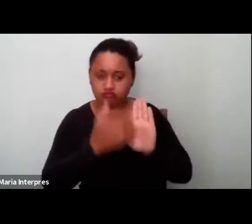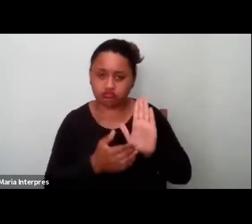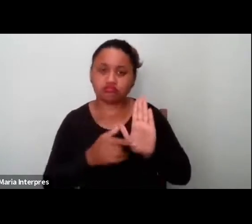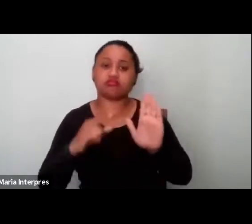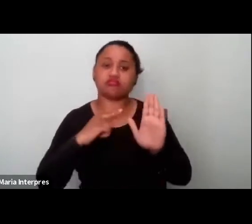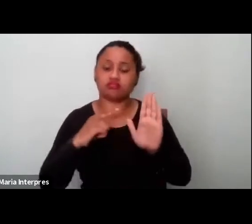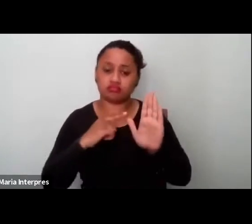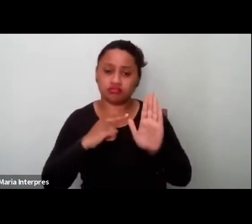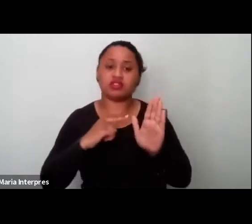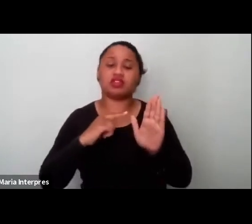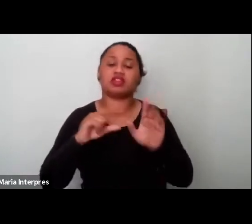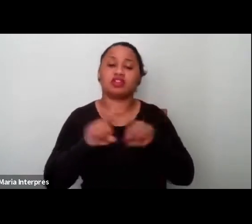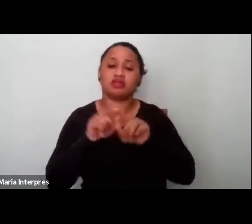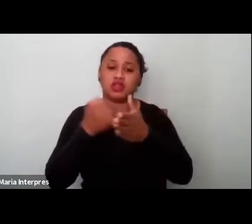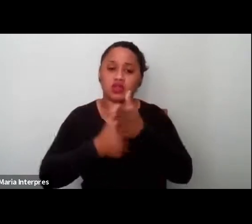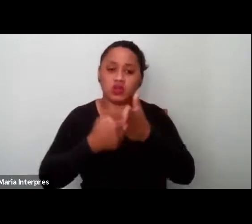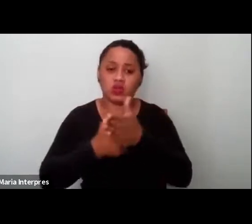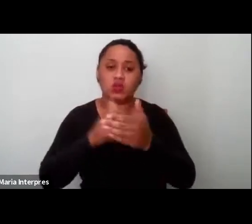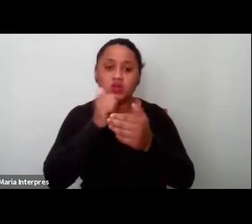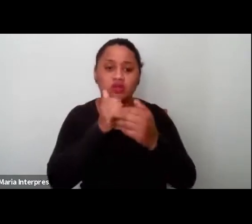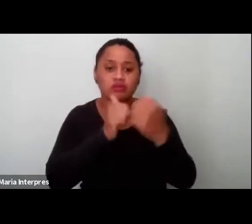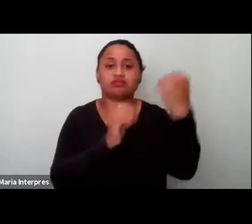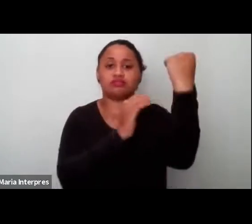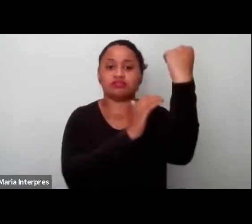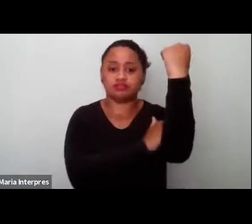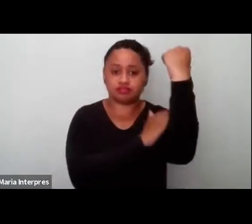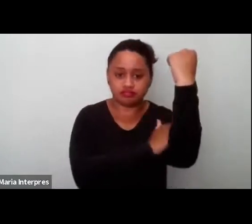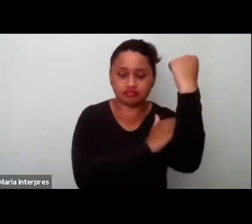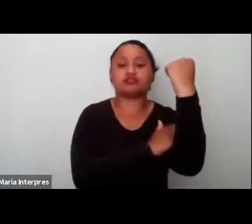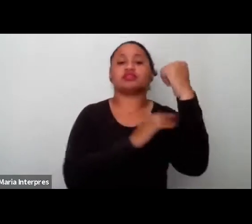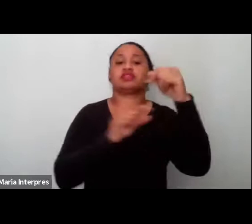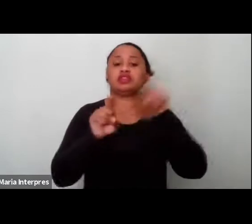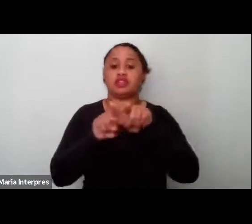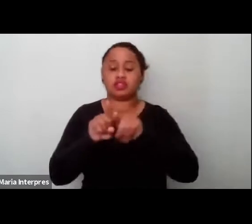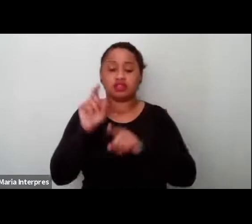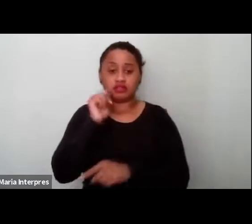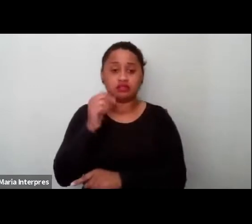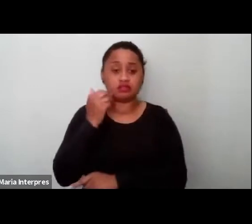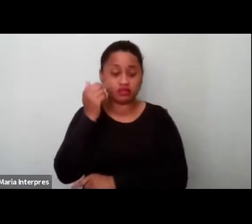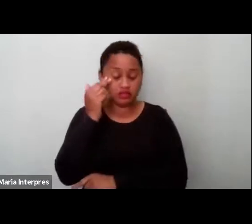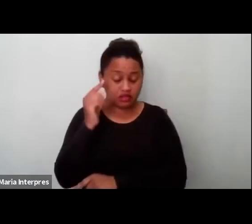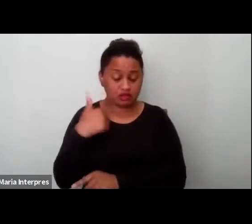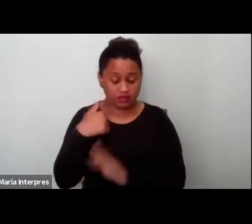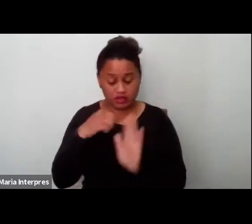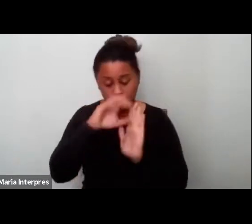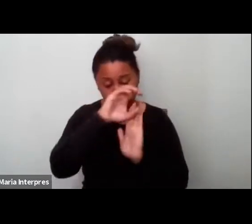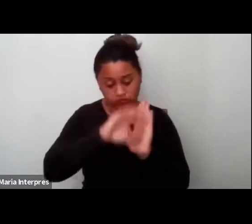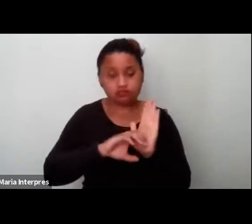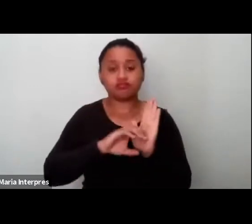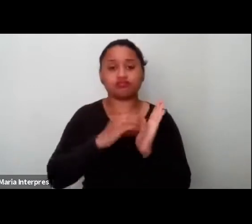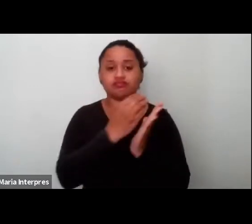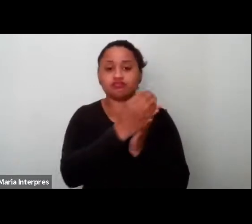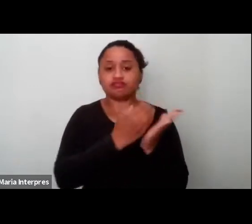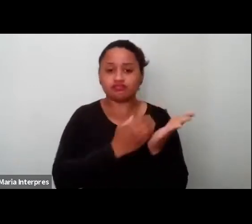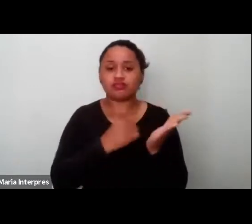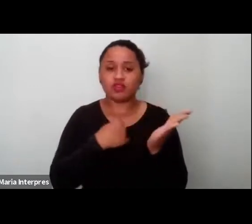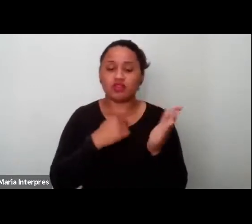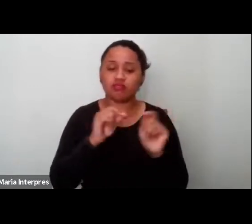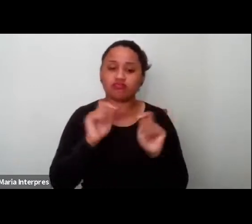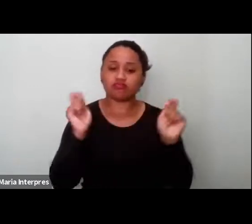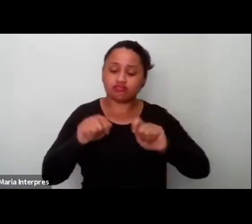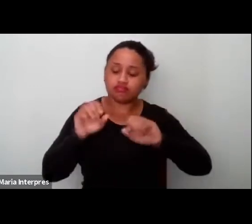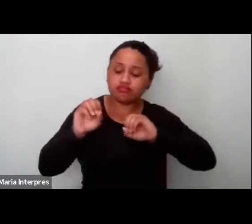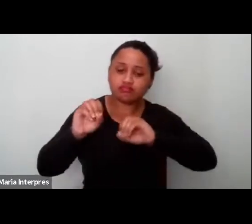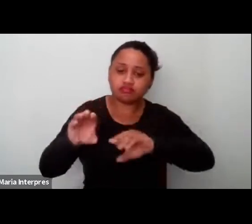feministas, mulheres negras, na garantia que as questões curriculares potencializam na educação